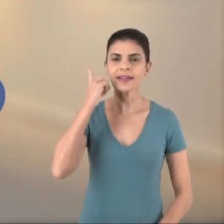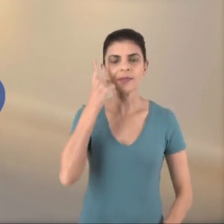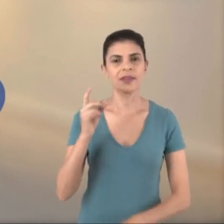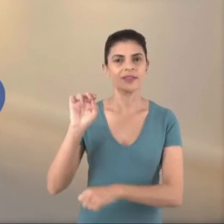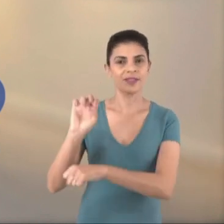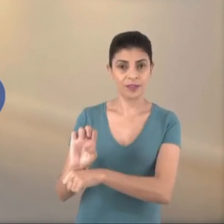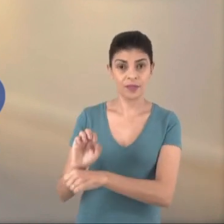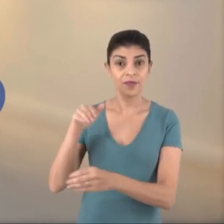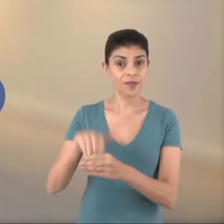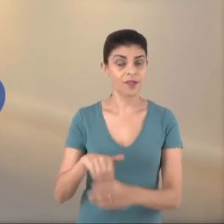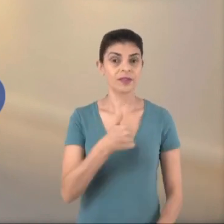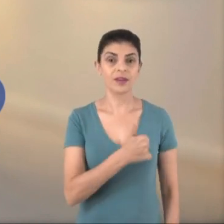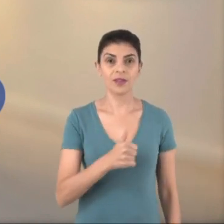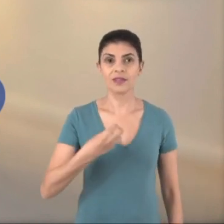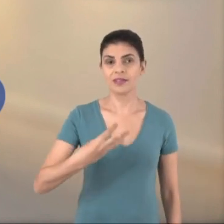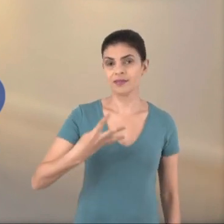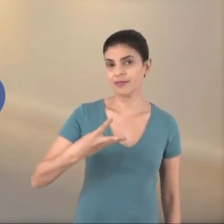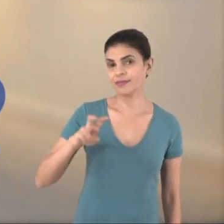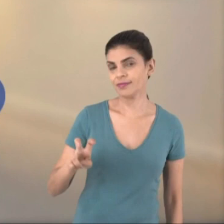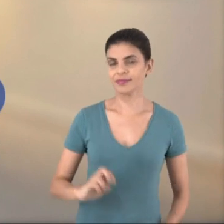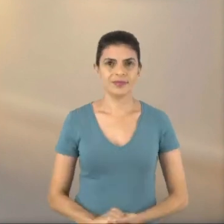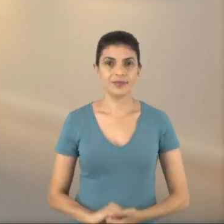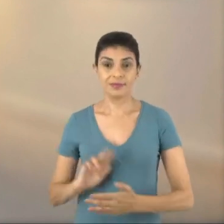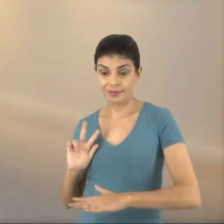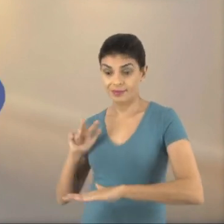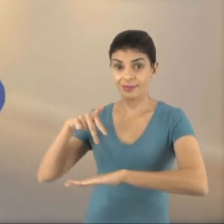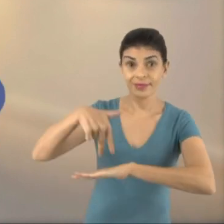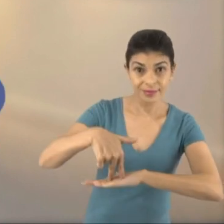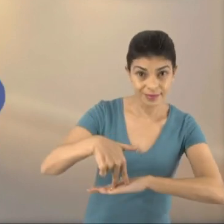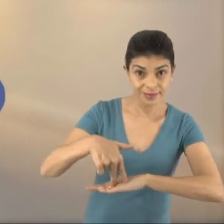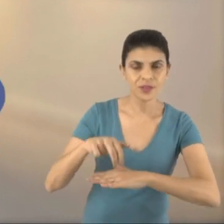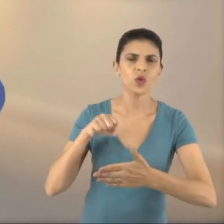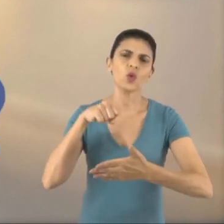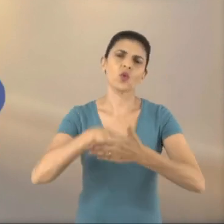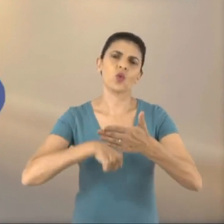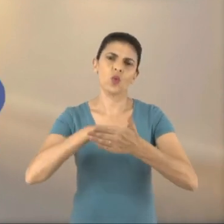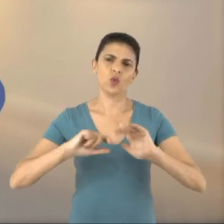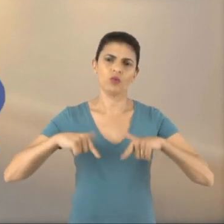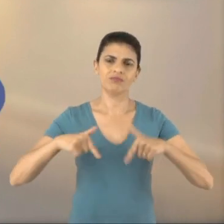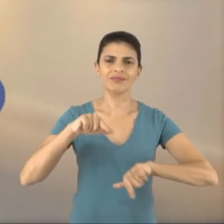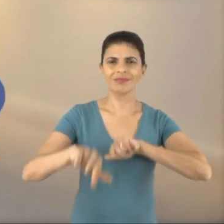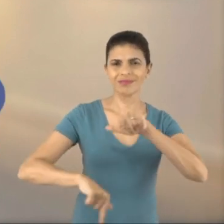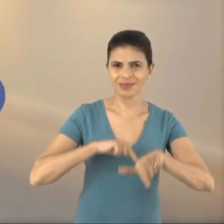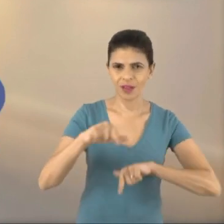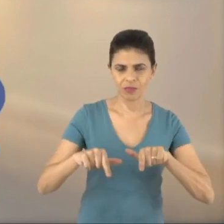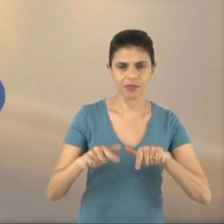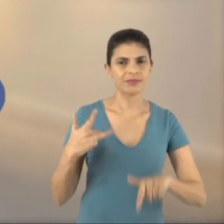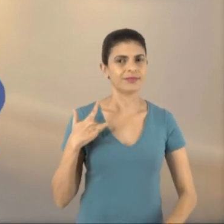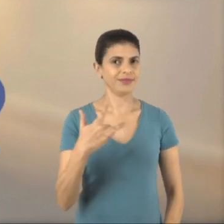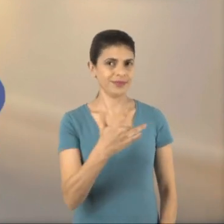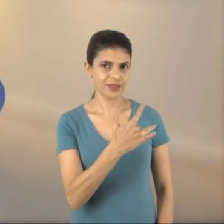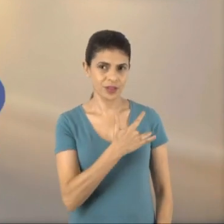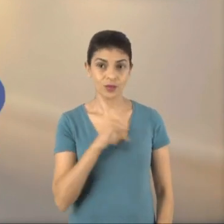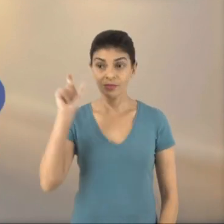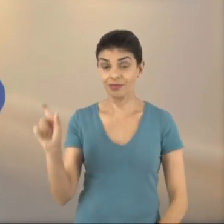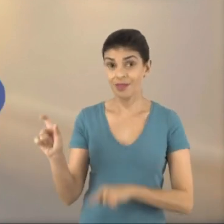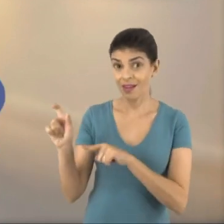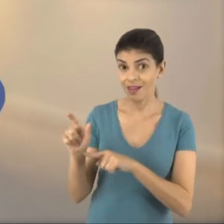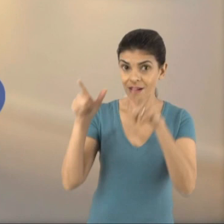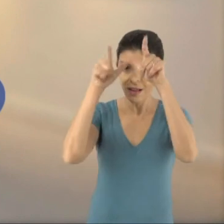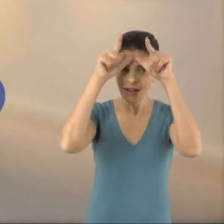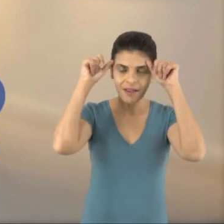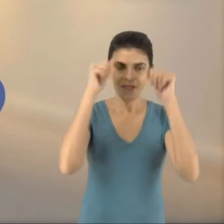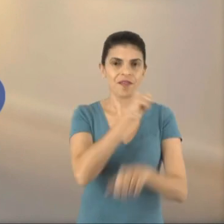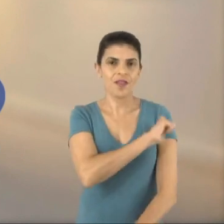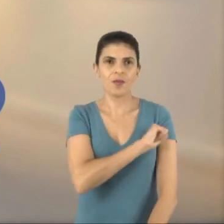farei como deputada estadual. Vote 11-3-4-6. Cheguei. Na luta pelos trabalhadores da linha de frente da saúde, sou a enfermeira